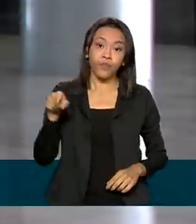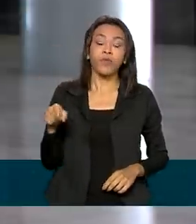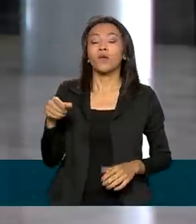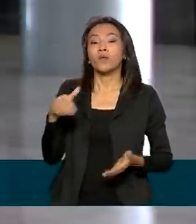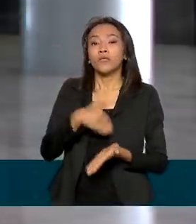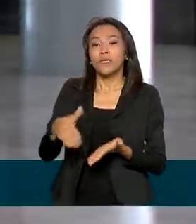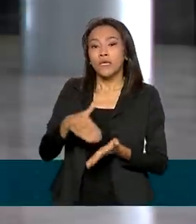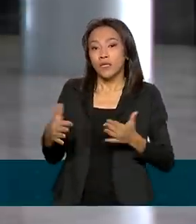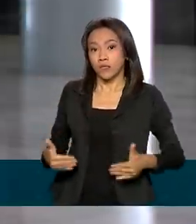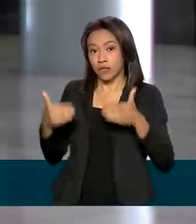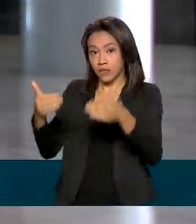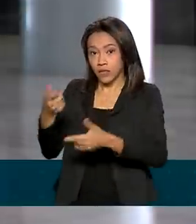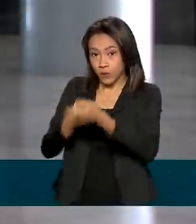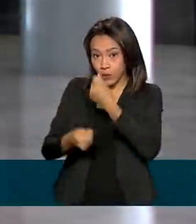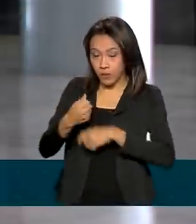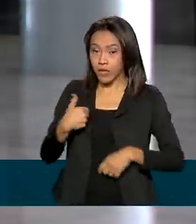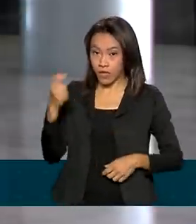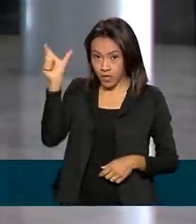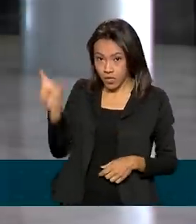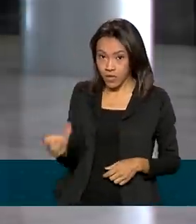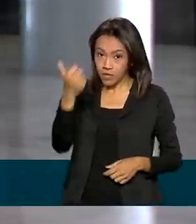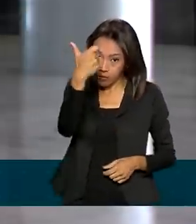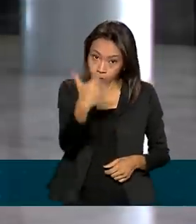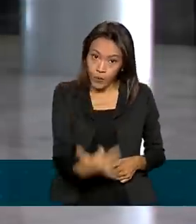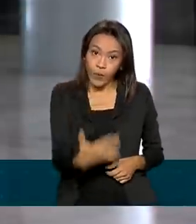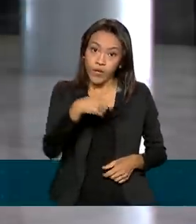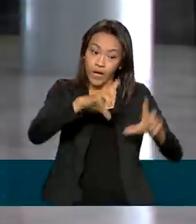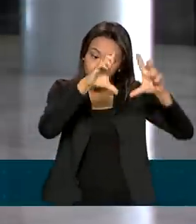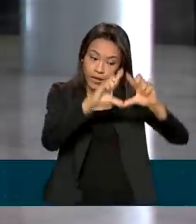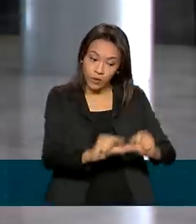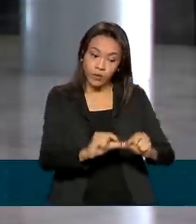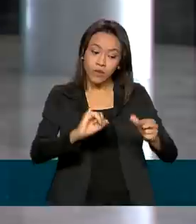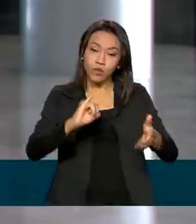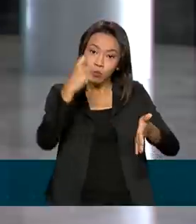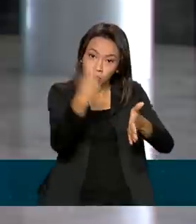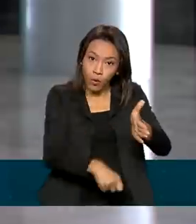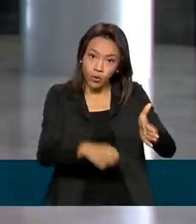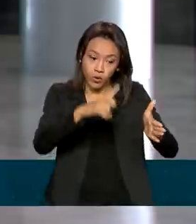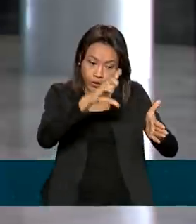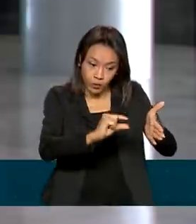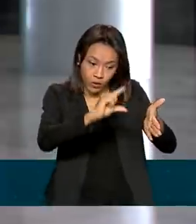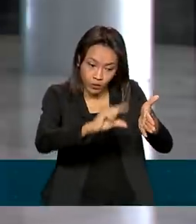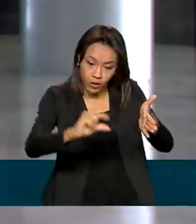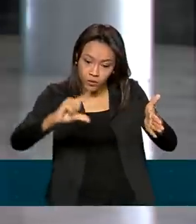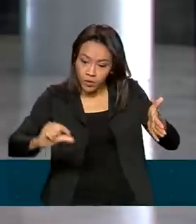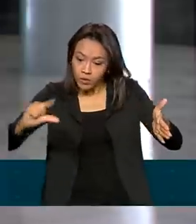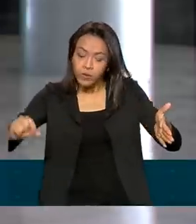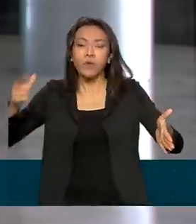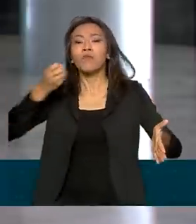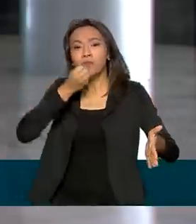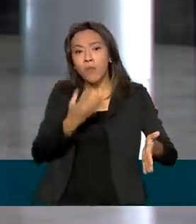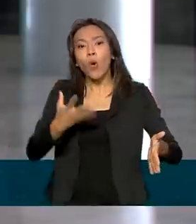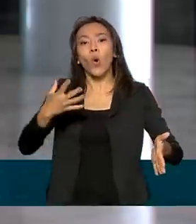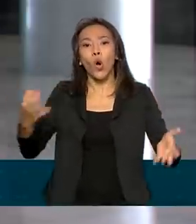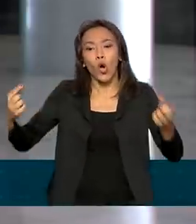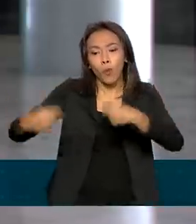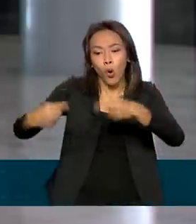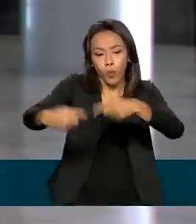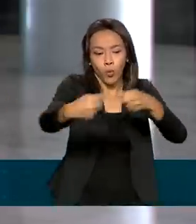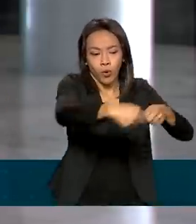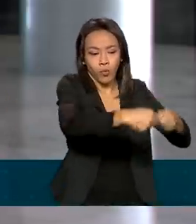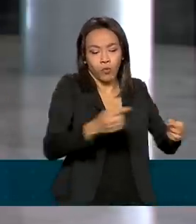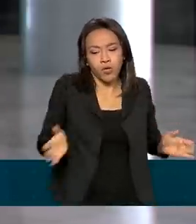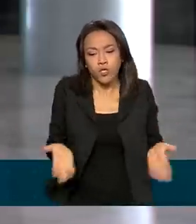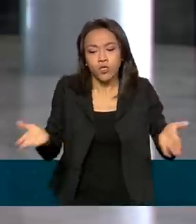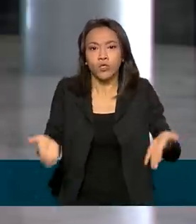Guaranis, afirmou que a redução da carga tributária é uma medida para aumentar a competitividade do país e também com estímulo